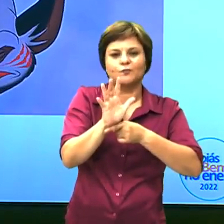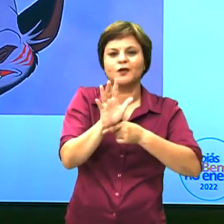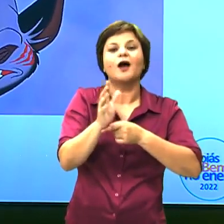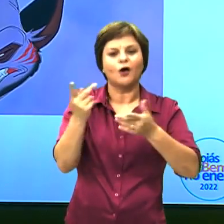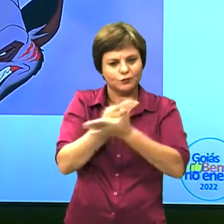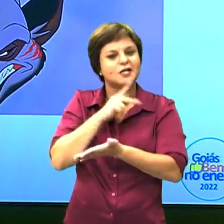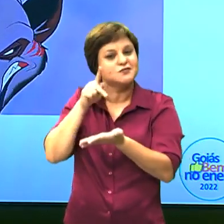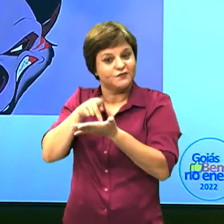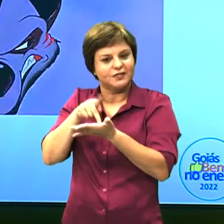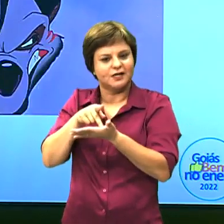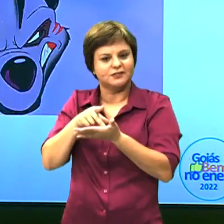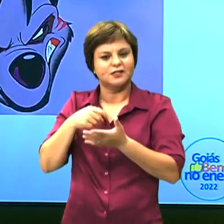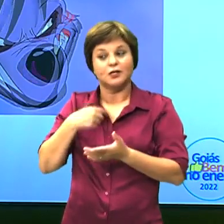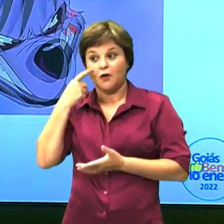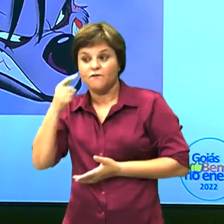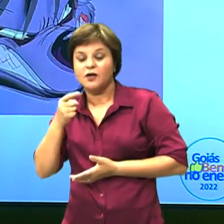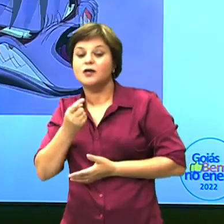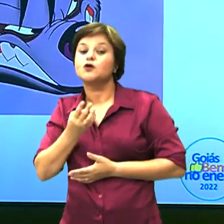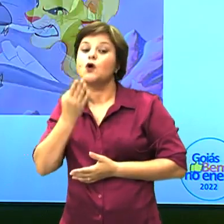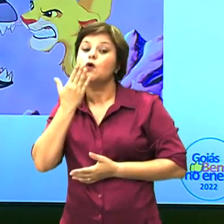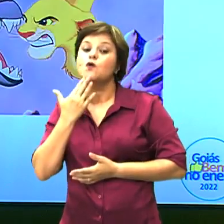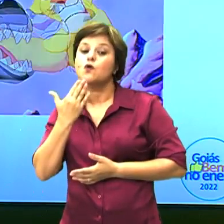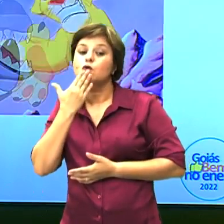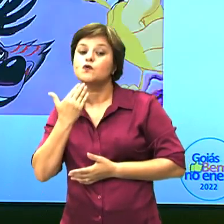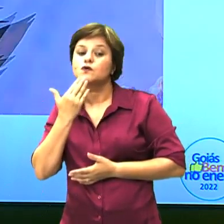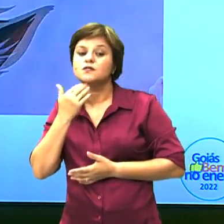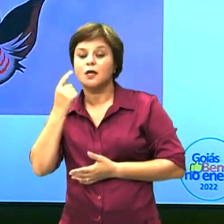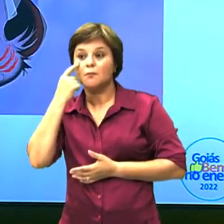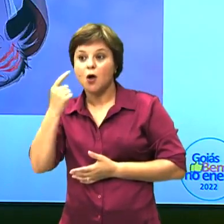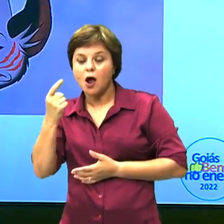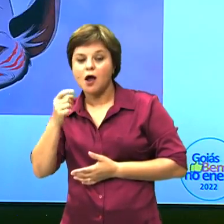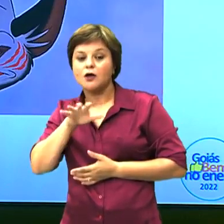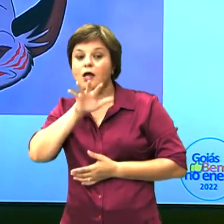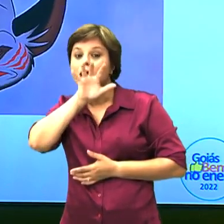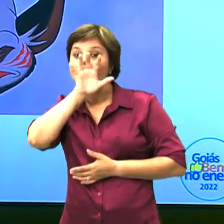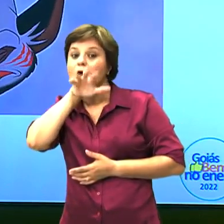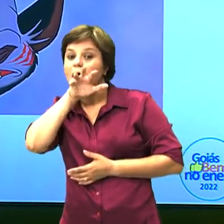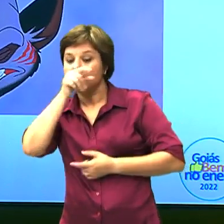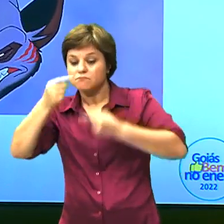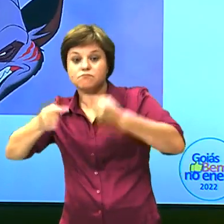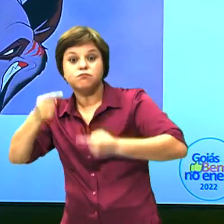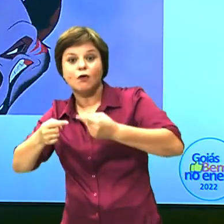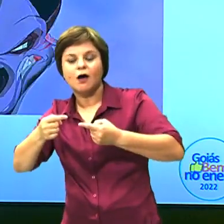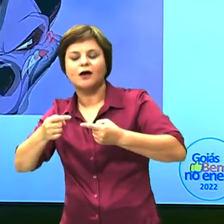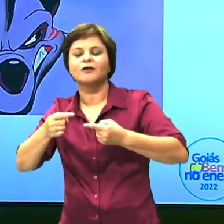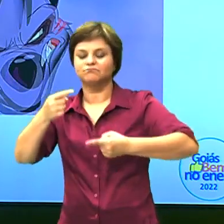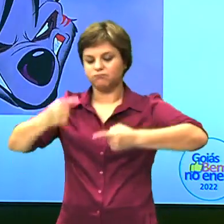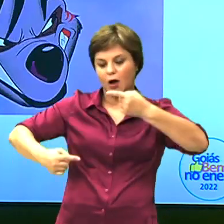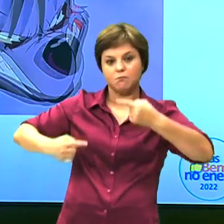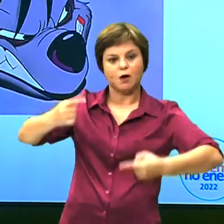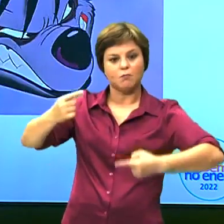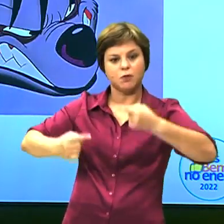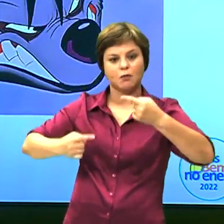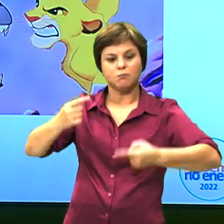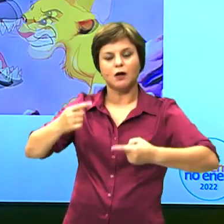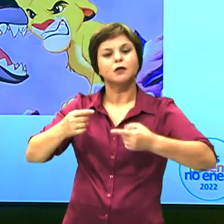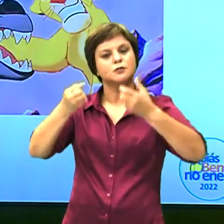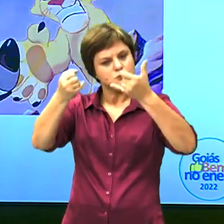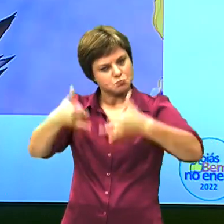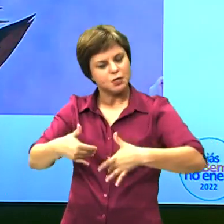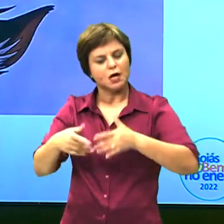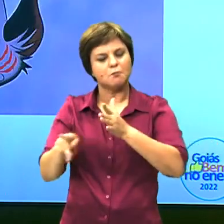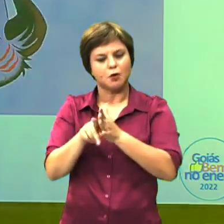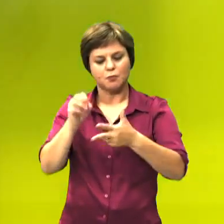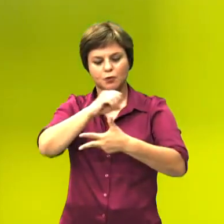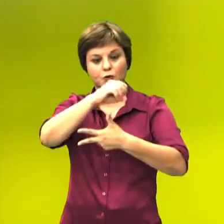quando lá eu tenho o Simba brigando, né? Esse aspas brigando é competindo. A gente tem que falar corretamente para Enem. Com